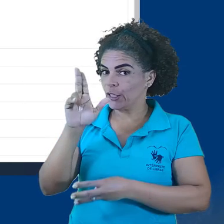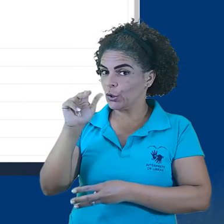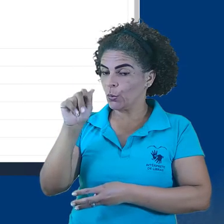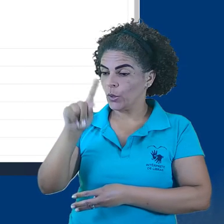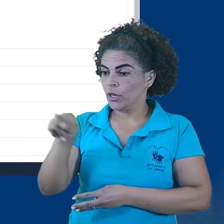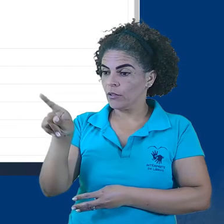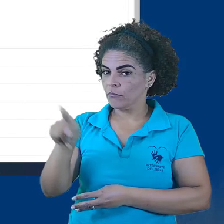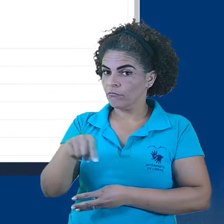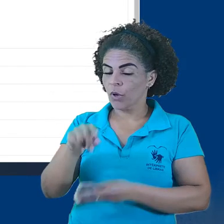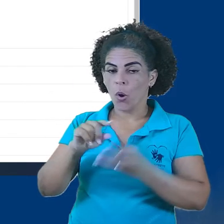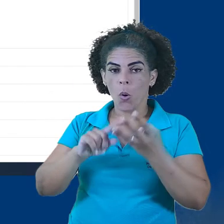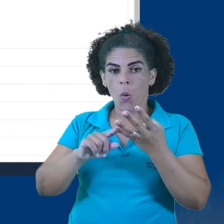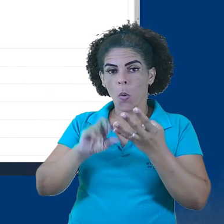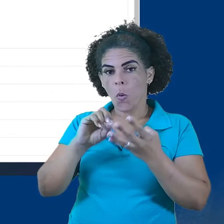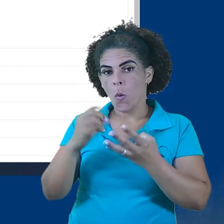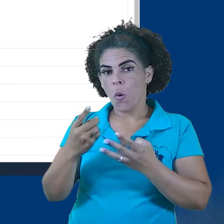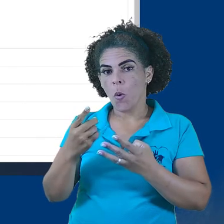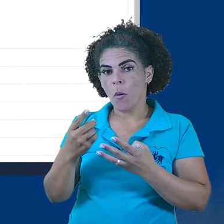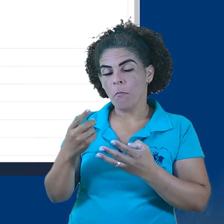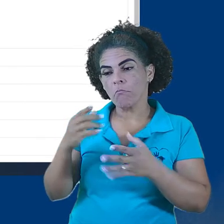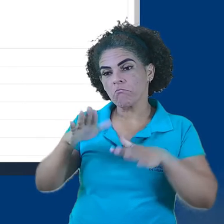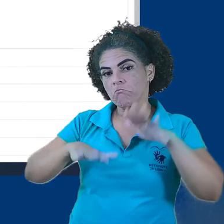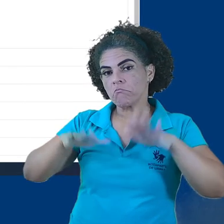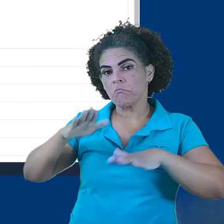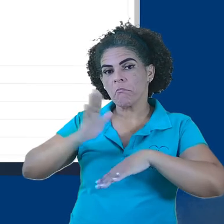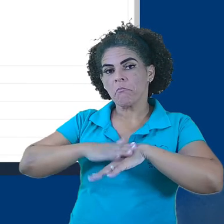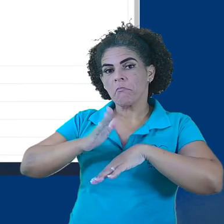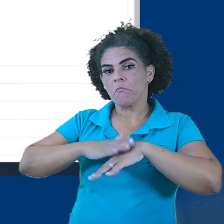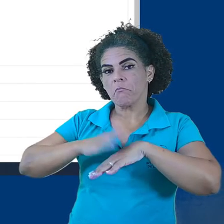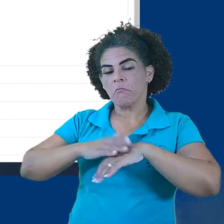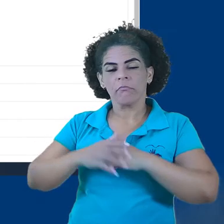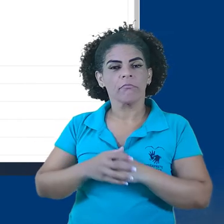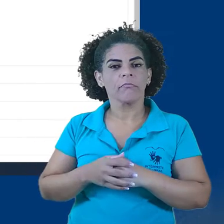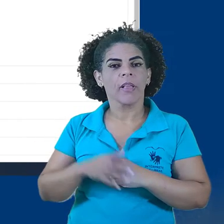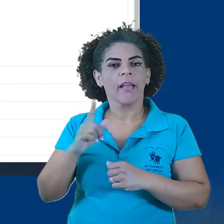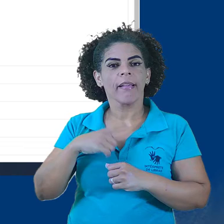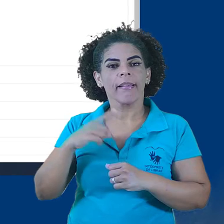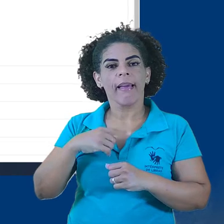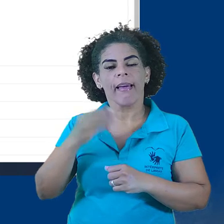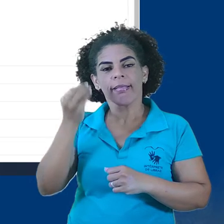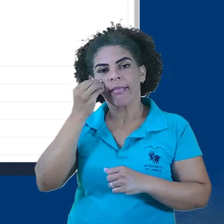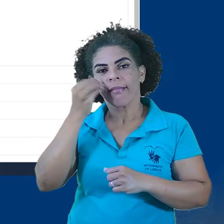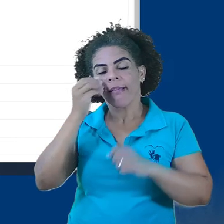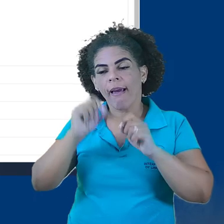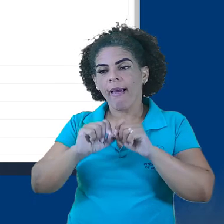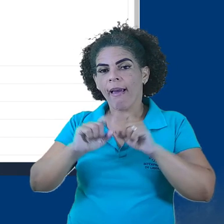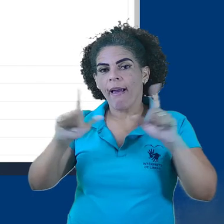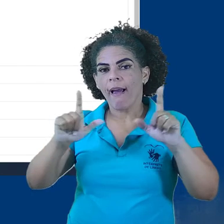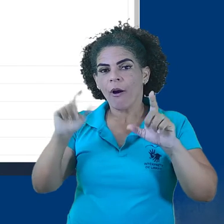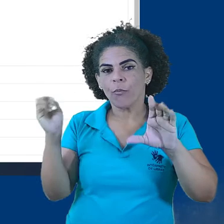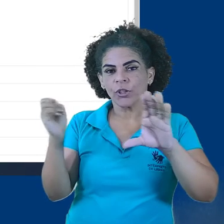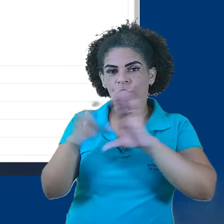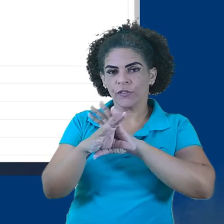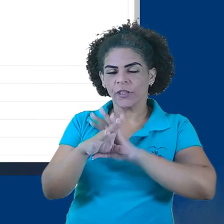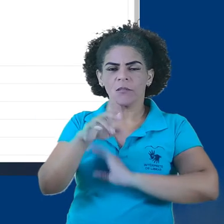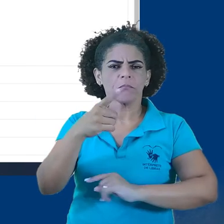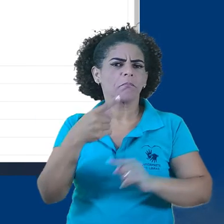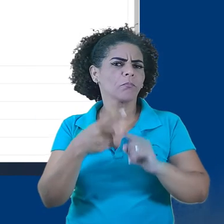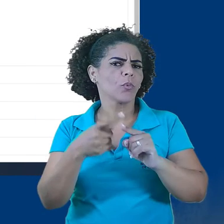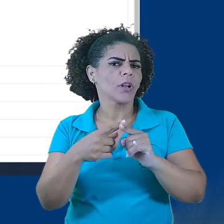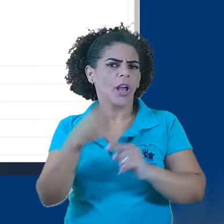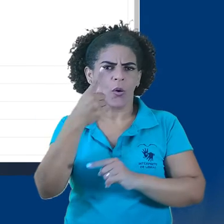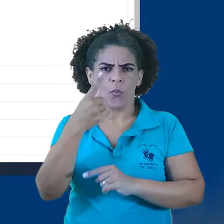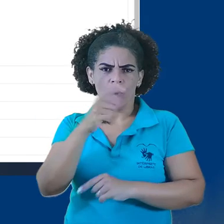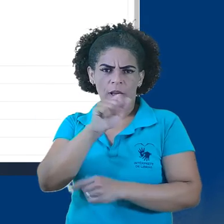tentativas para nunca, ou podemos configurá-las para manualmente. O seria reabrir uma tentativa?